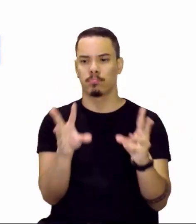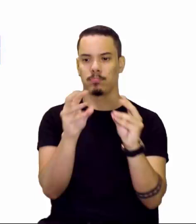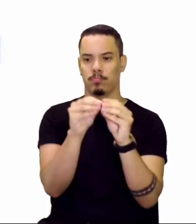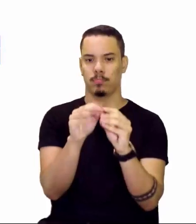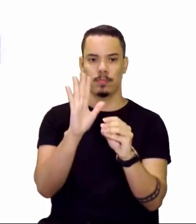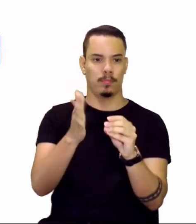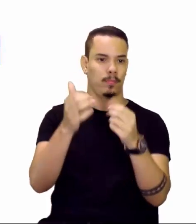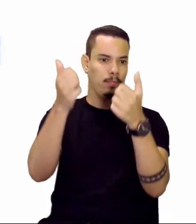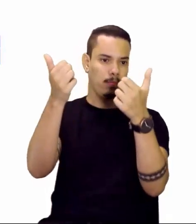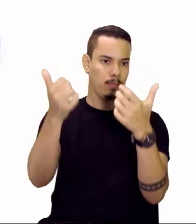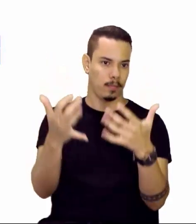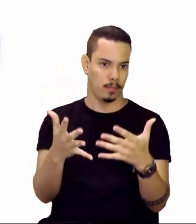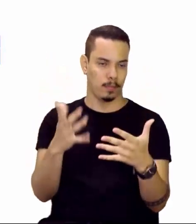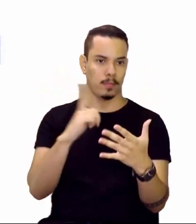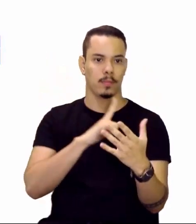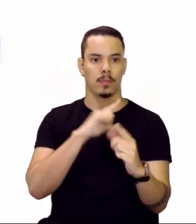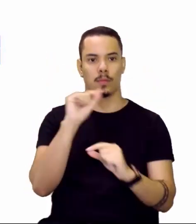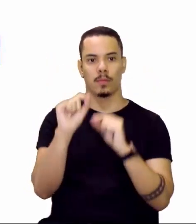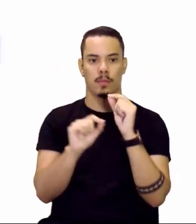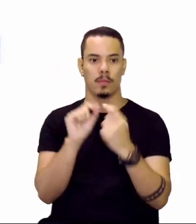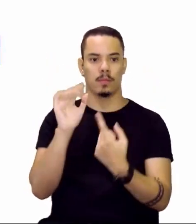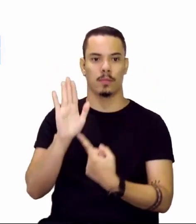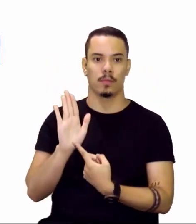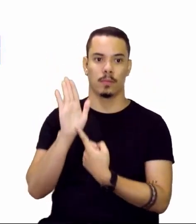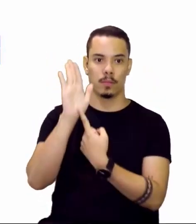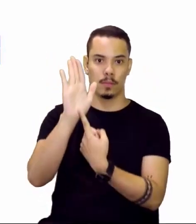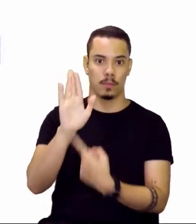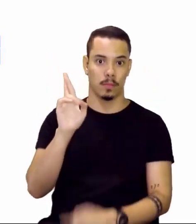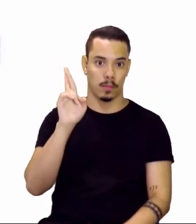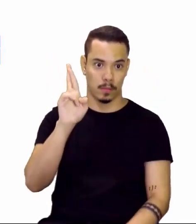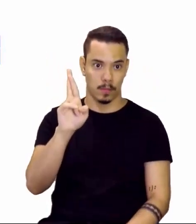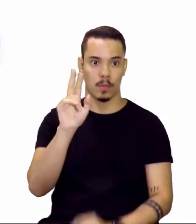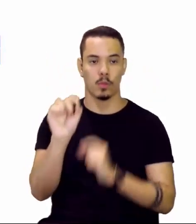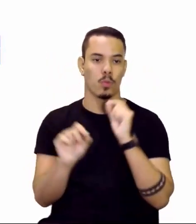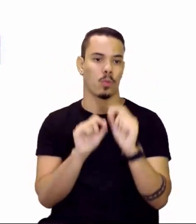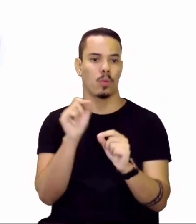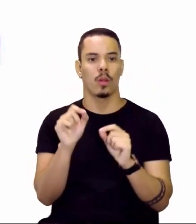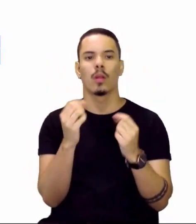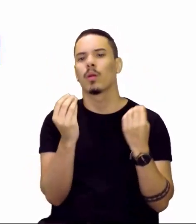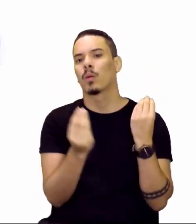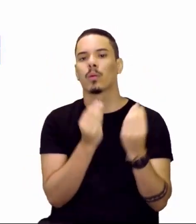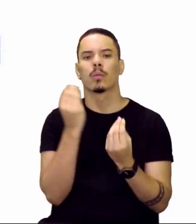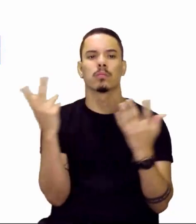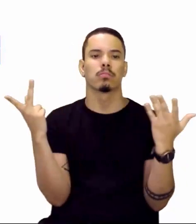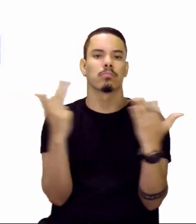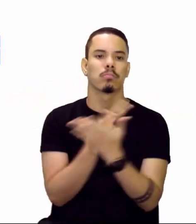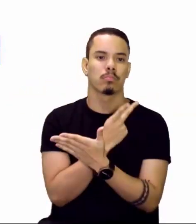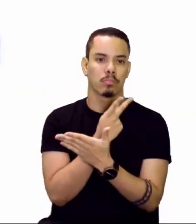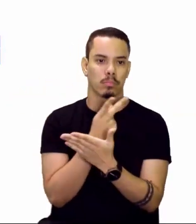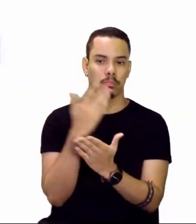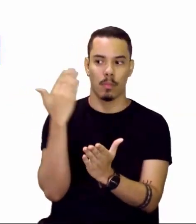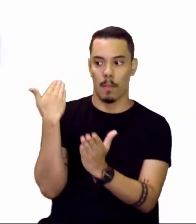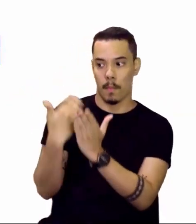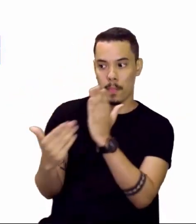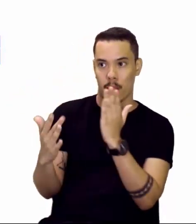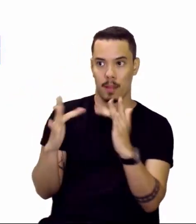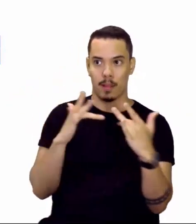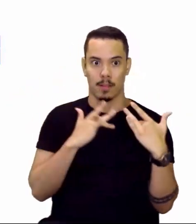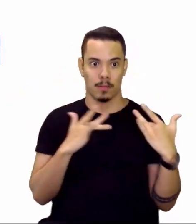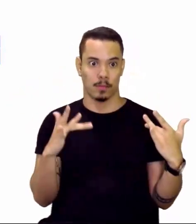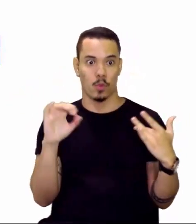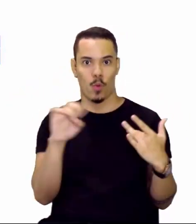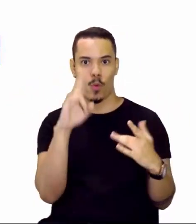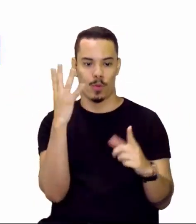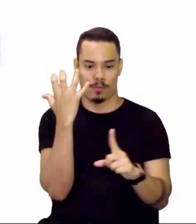que a gente já falou, nós temos a representação genérica de como ocorre a perca e o ganho de